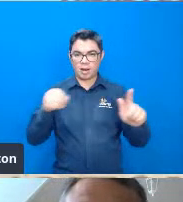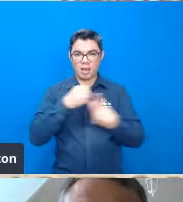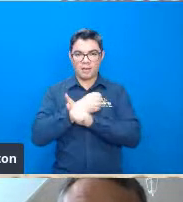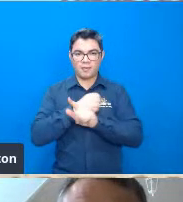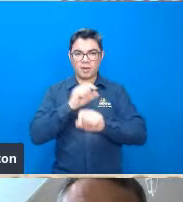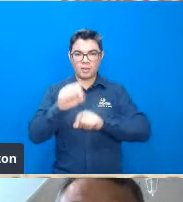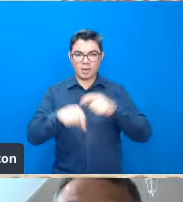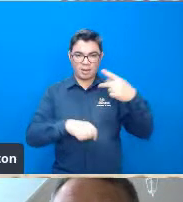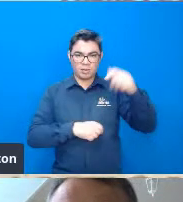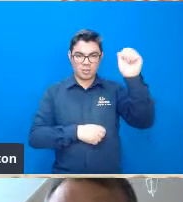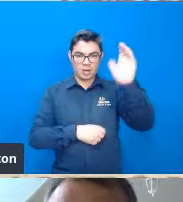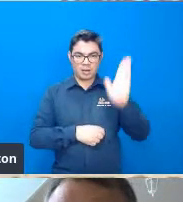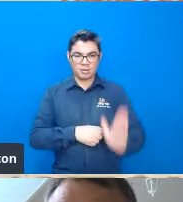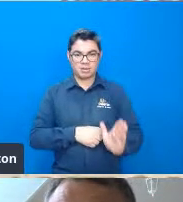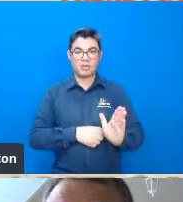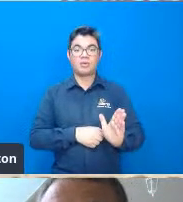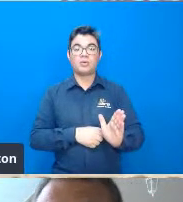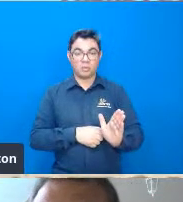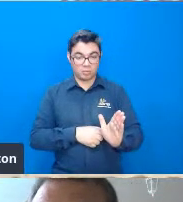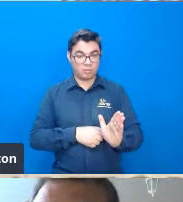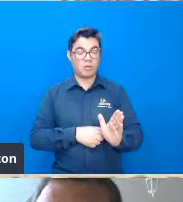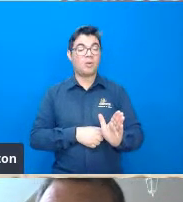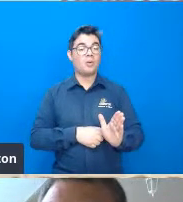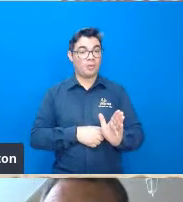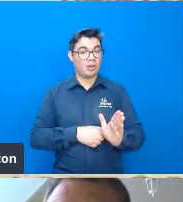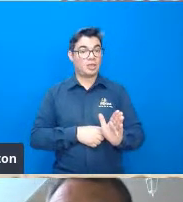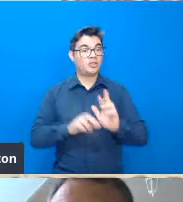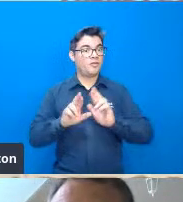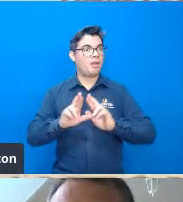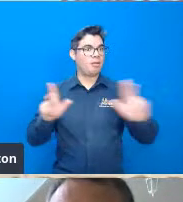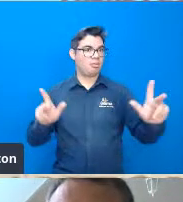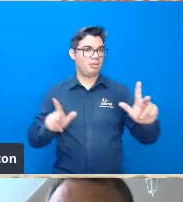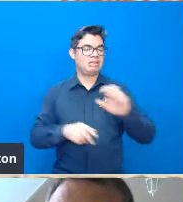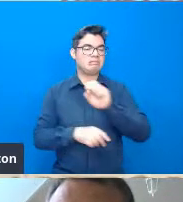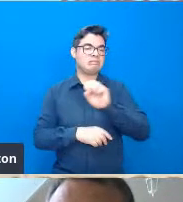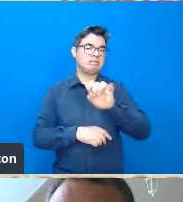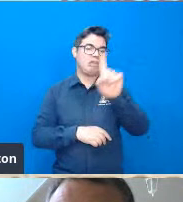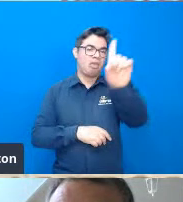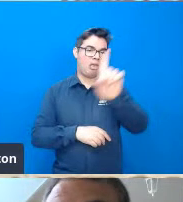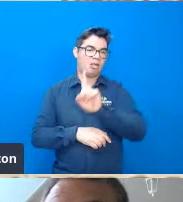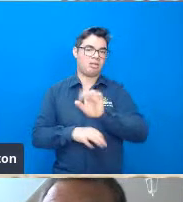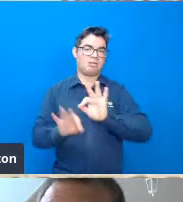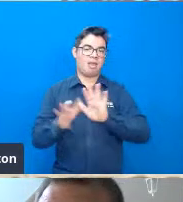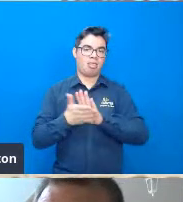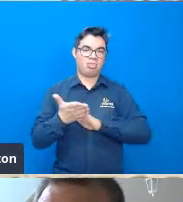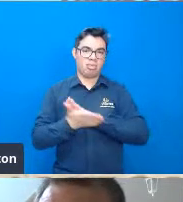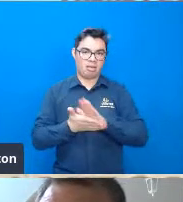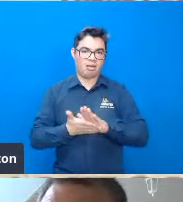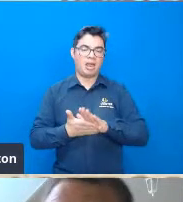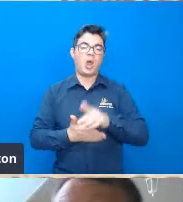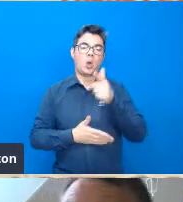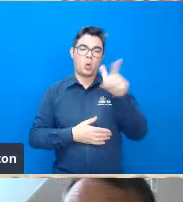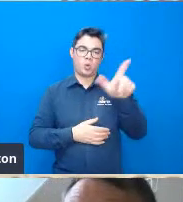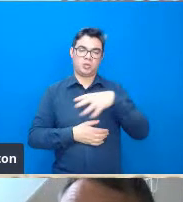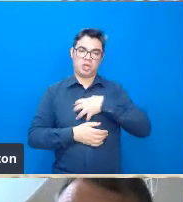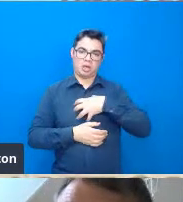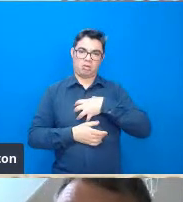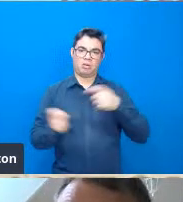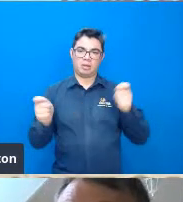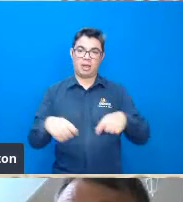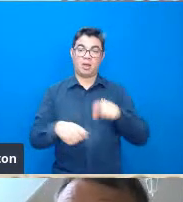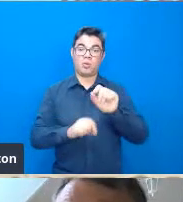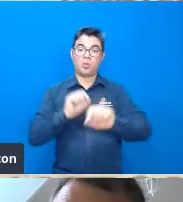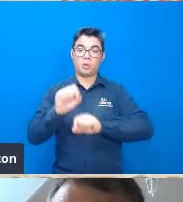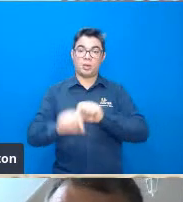no Brasil seria outra sem a passagem do Antônio Cristofoletti ele nos